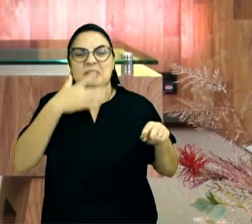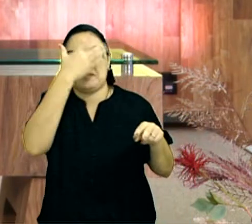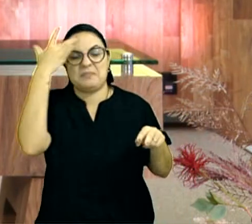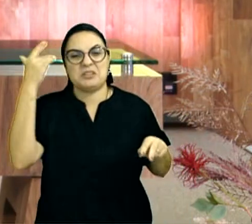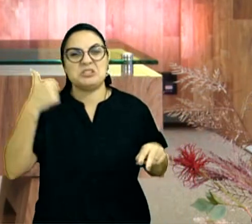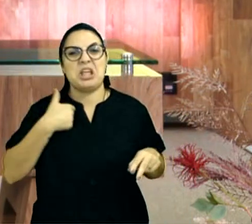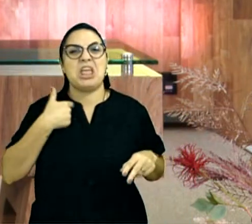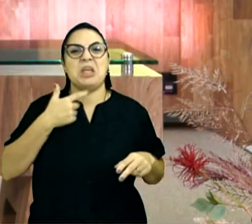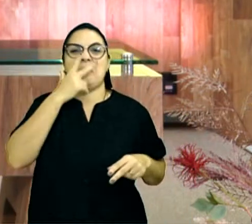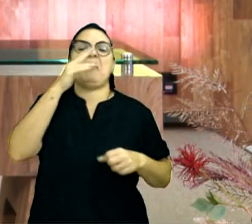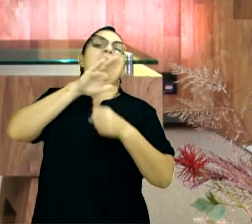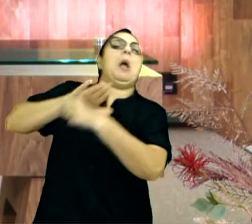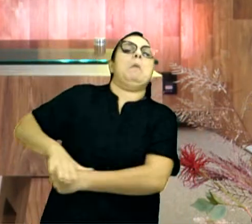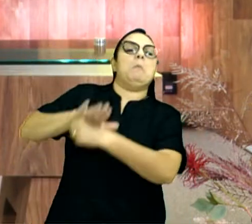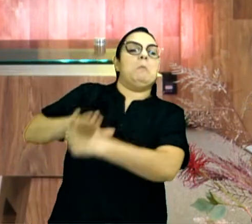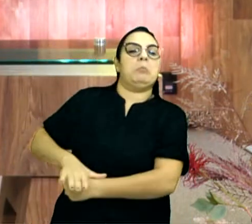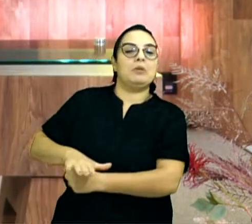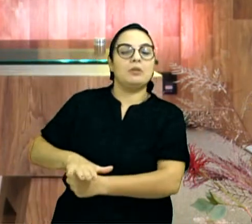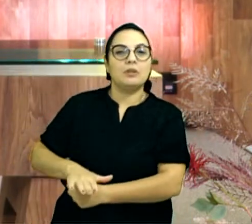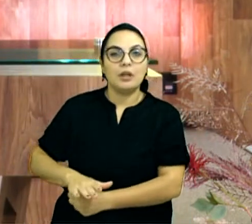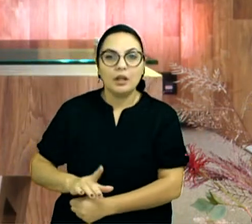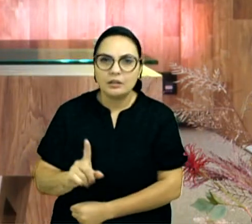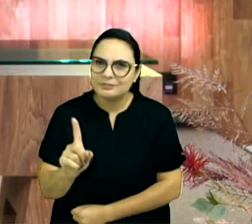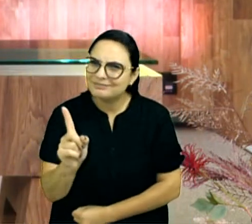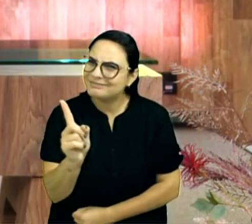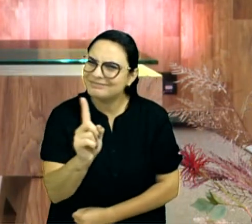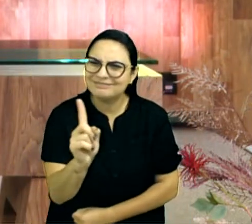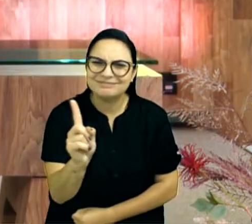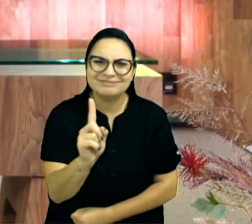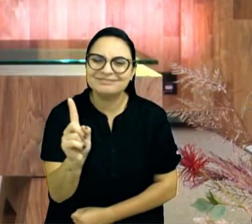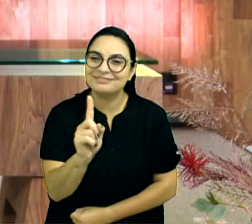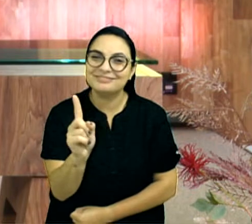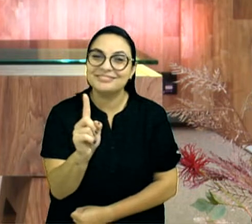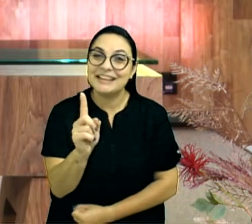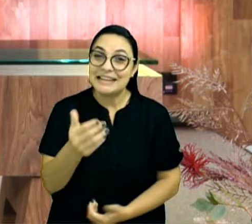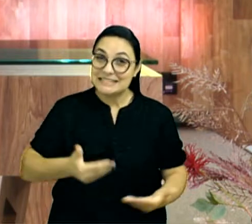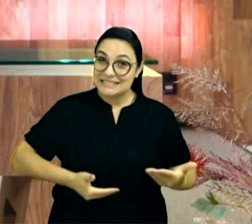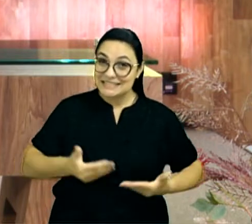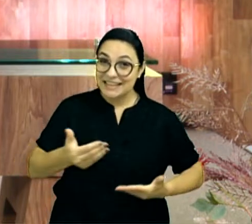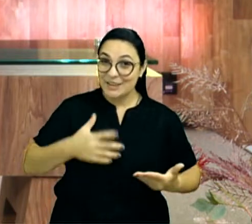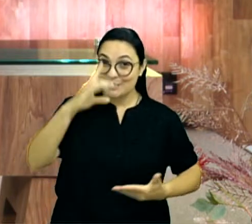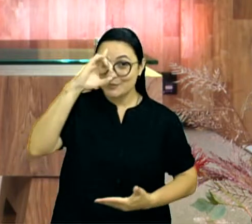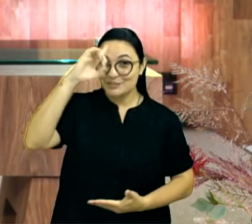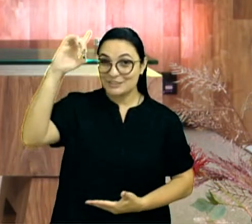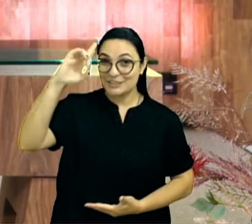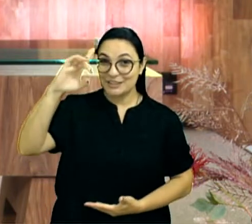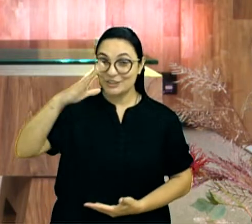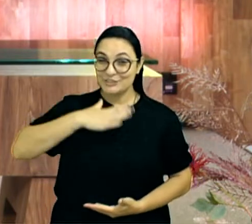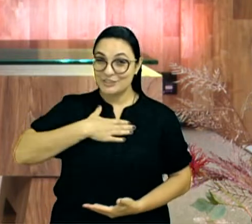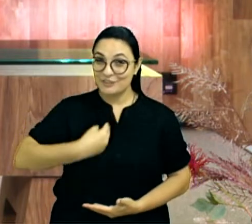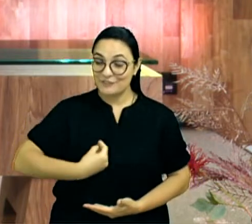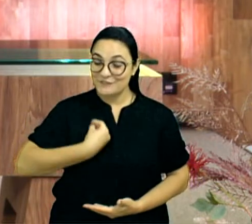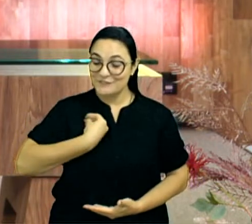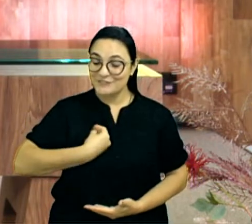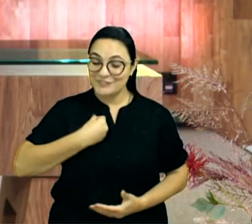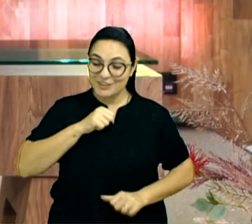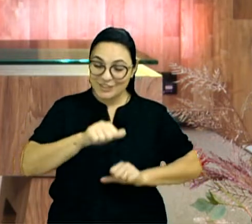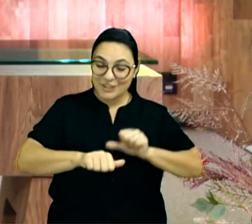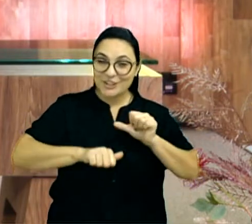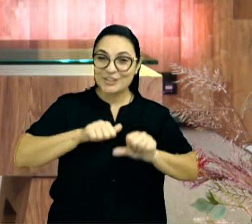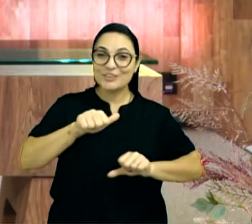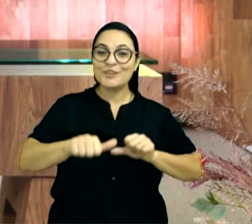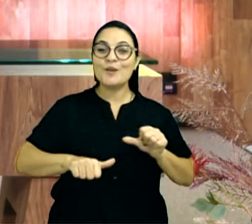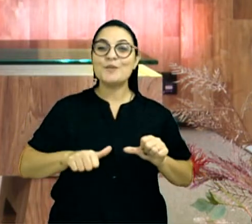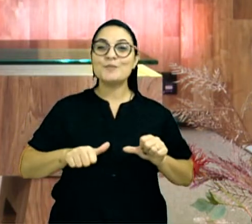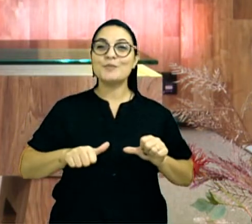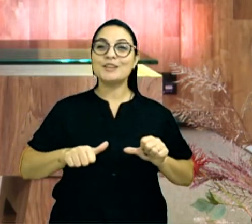capacho dos outros, não, o servo de Deus é uma nova criatura, que nasceu de novo em Cristo Jesus, e